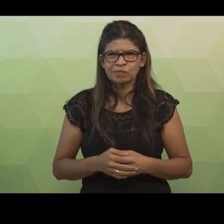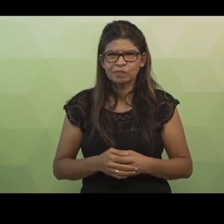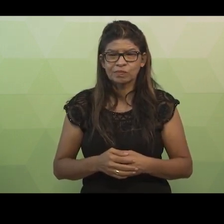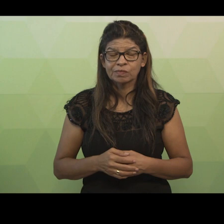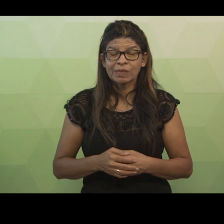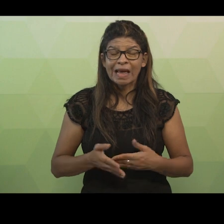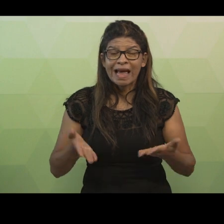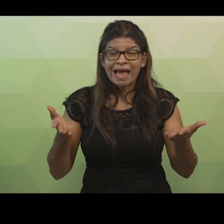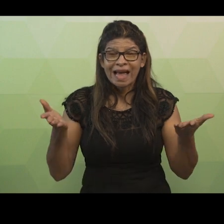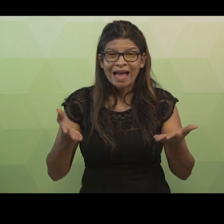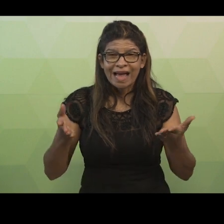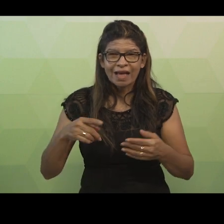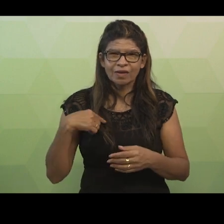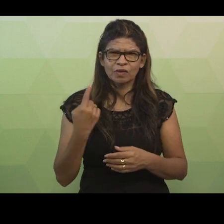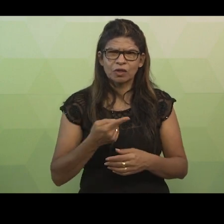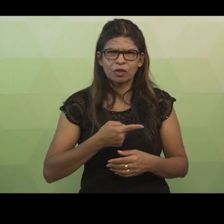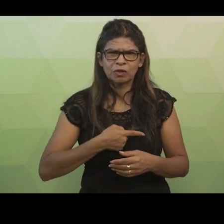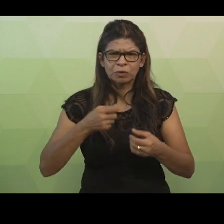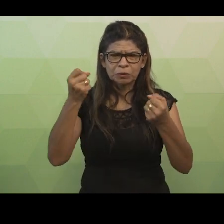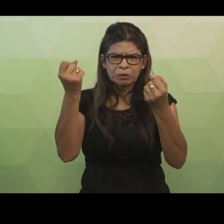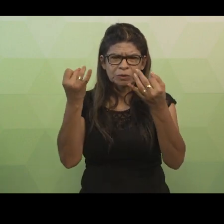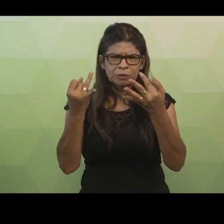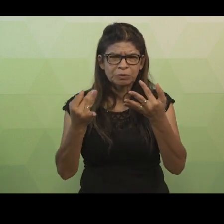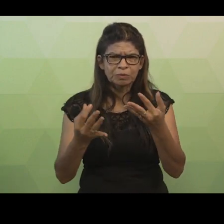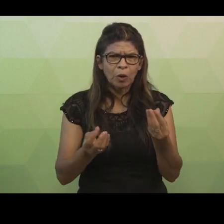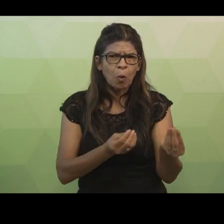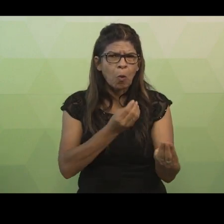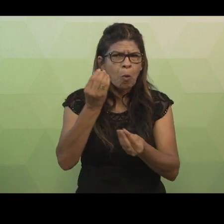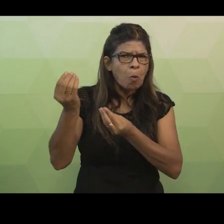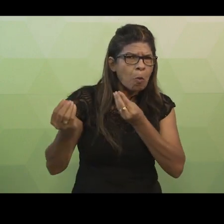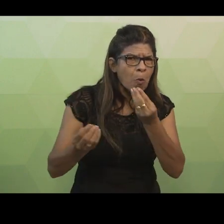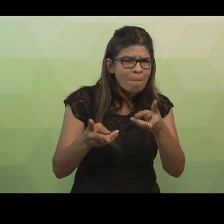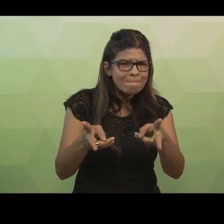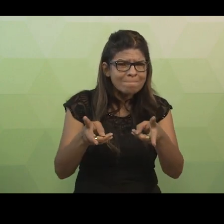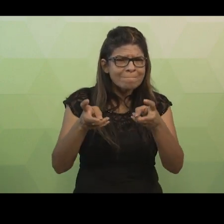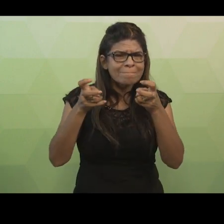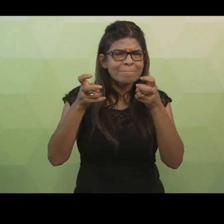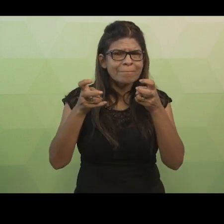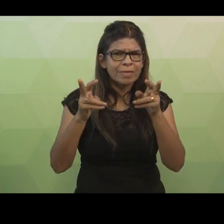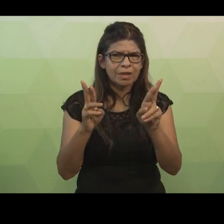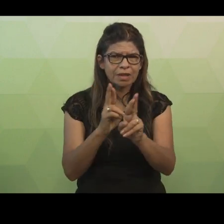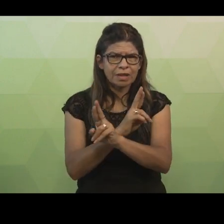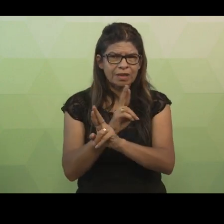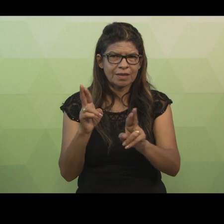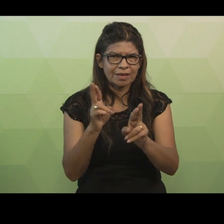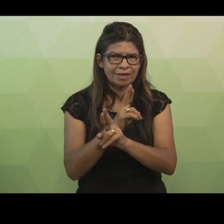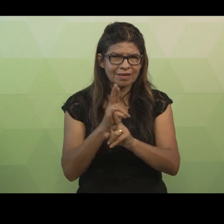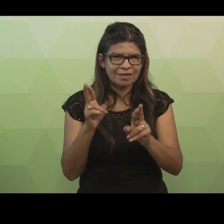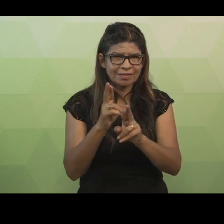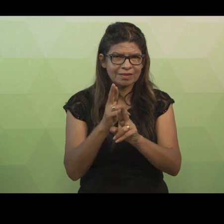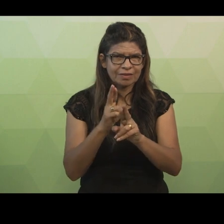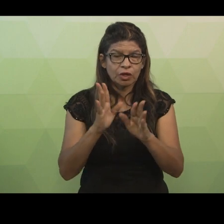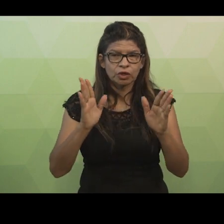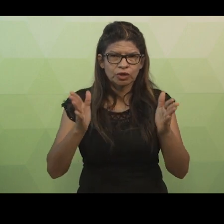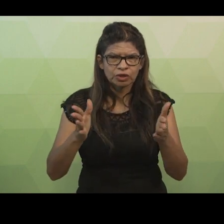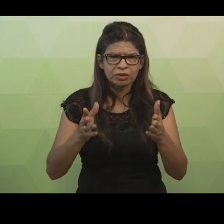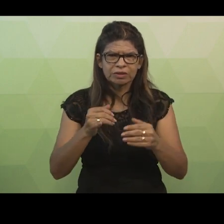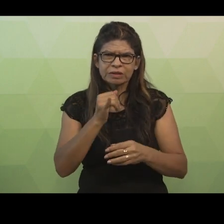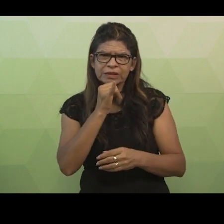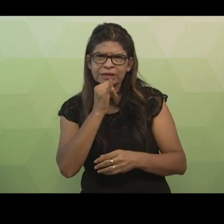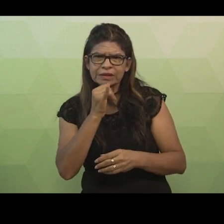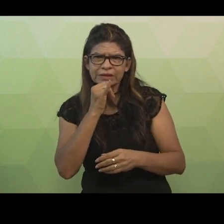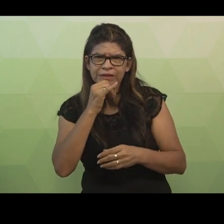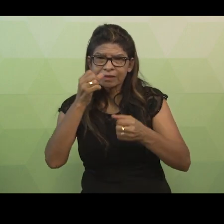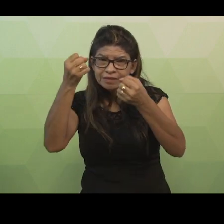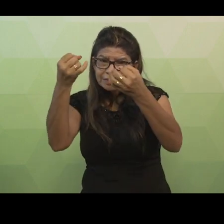Vamos falar um pouco mais sobre a identificação de relacionamentos. Como acabamos de trabalhar com o exemplo, acredito que ficará